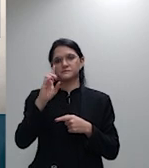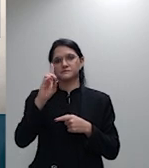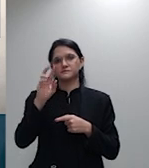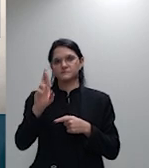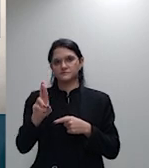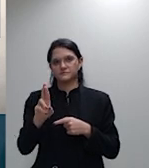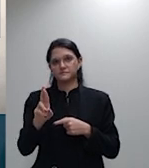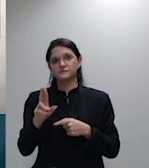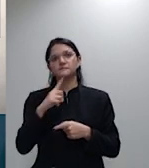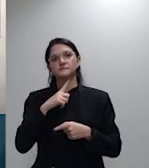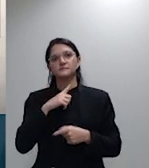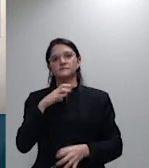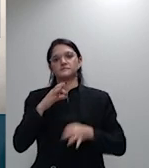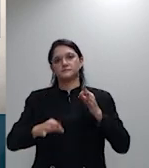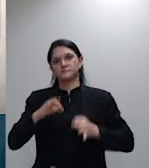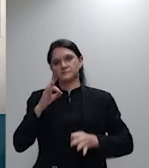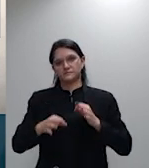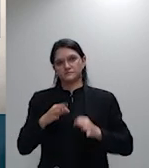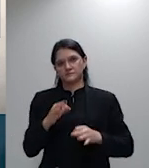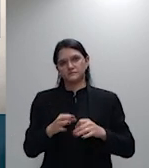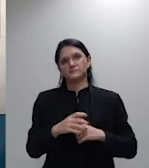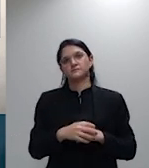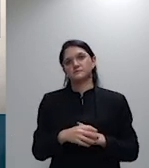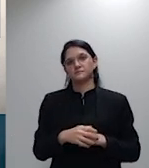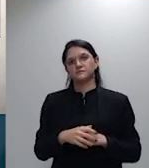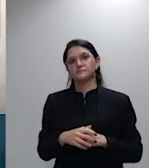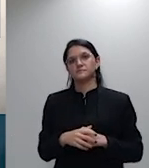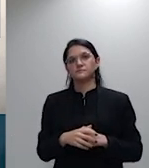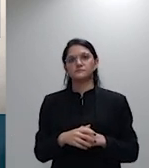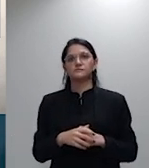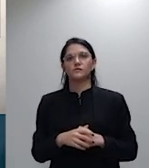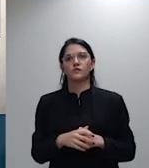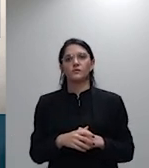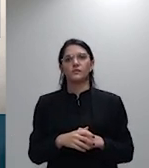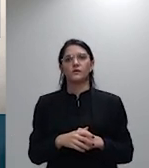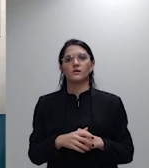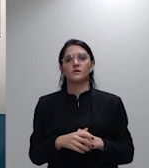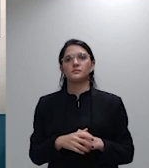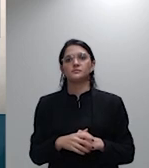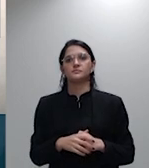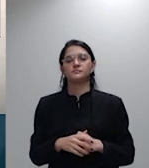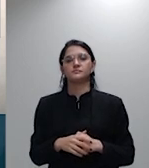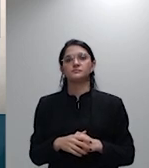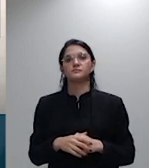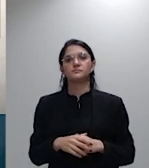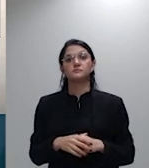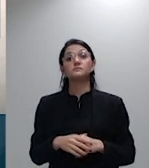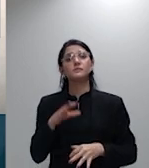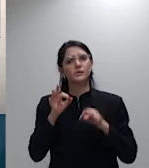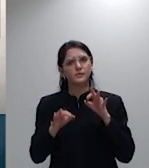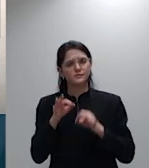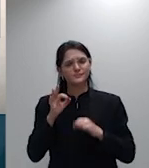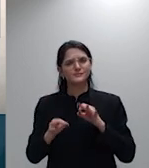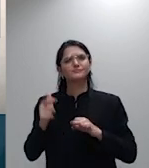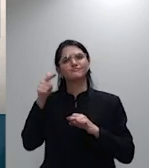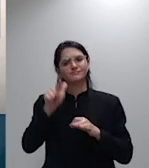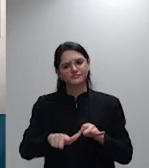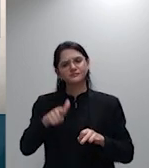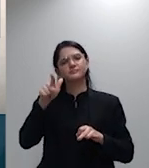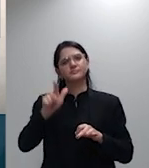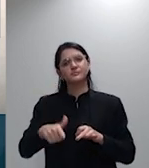com fundamento repetitivo pelos tribunais superiores.